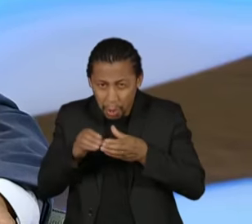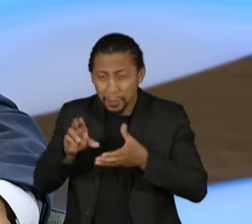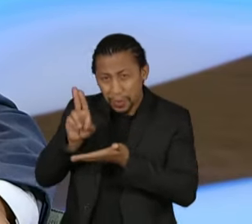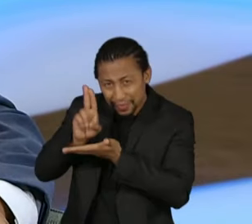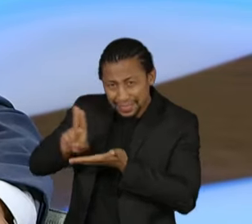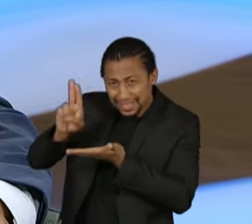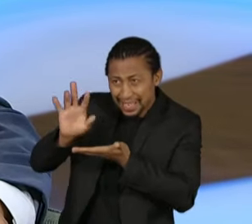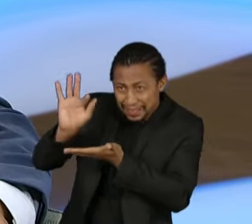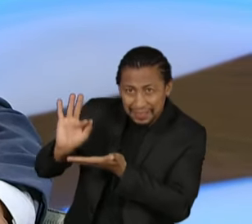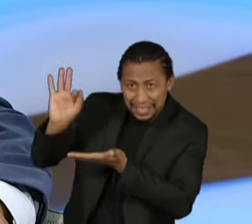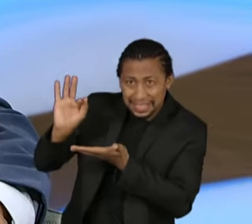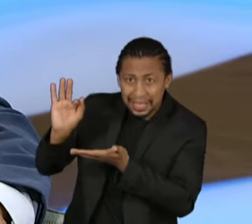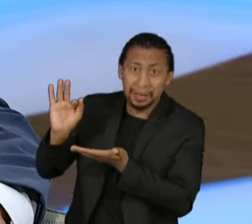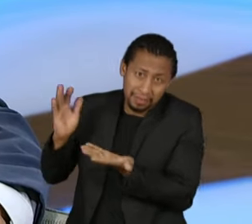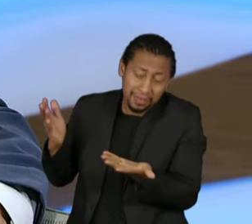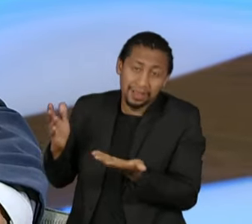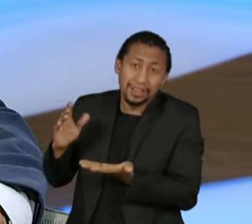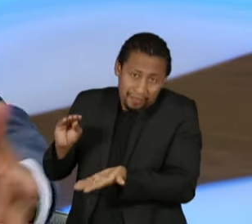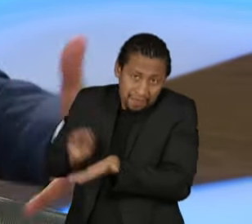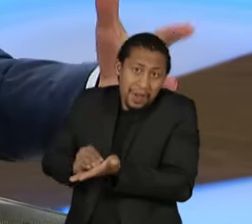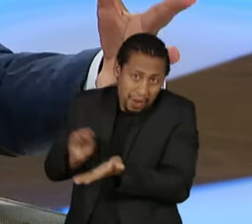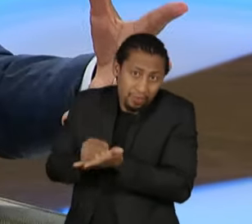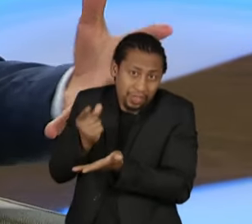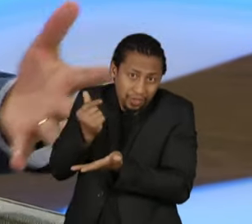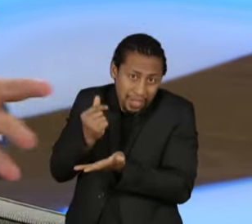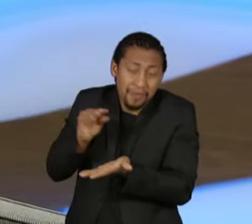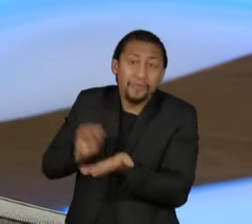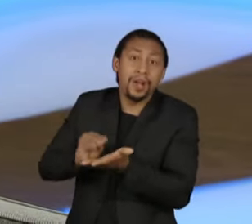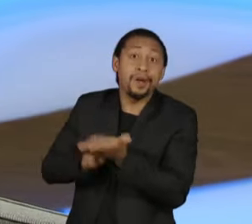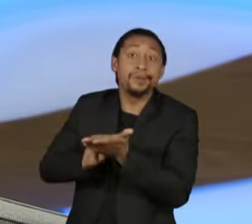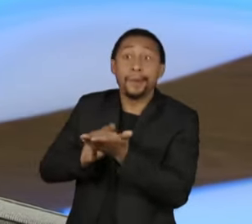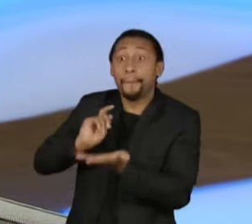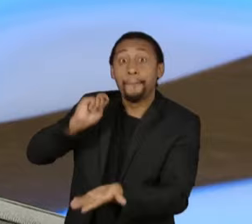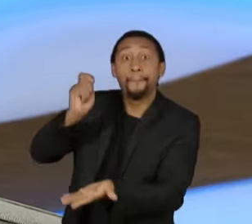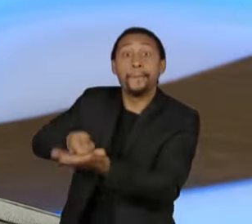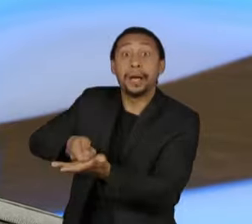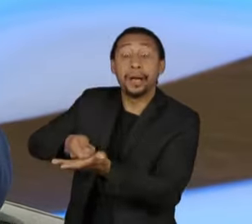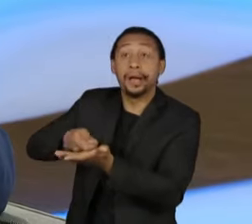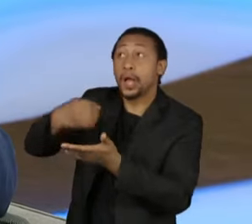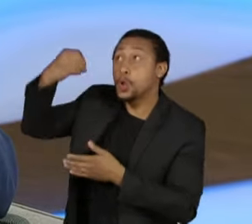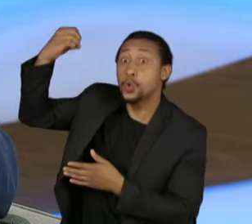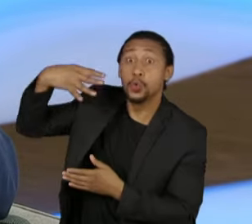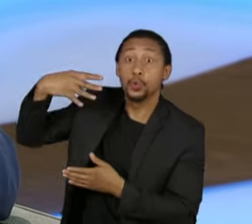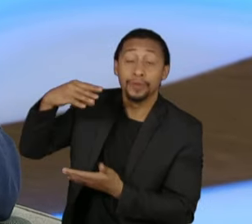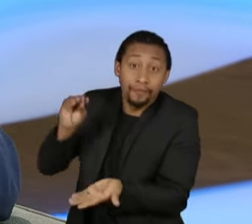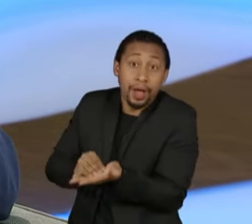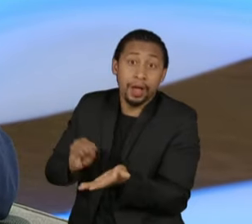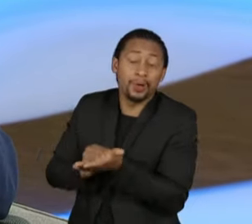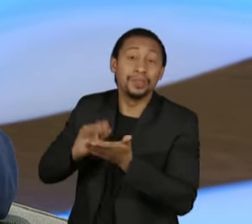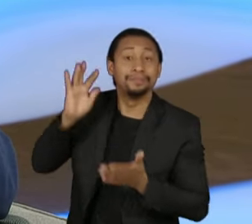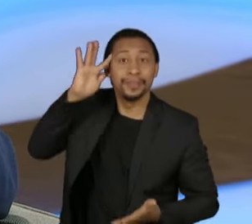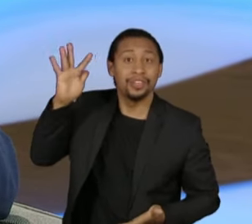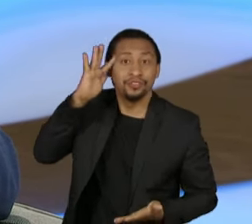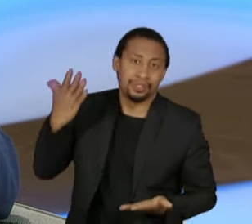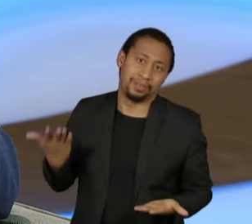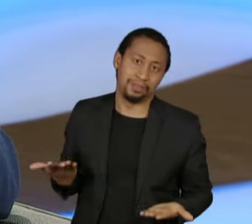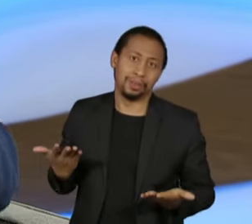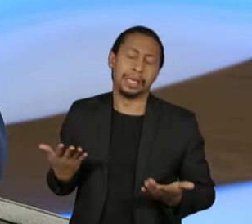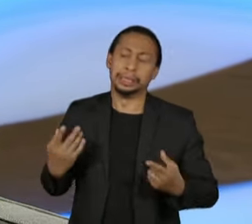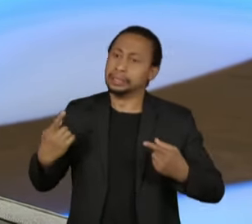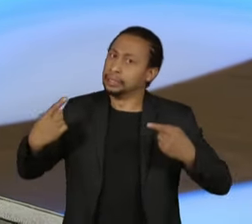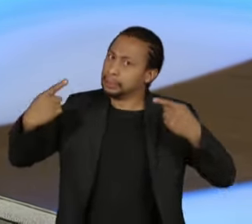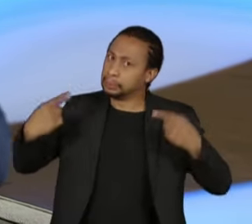de dinheiro para pagar energia elétrica, você imagina. Agora, nós estamos aqui, então, num desafio